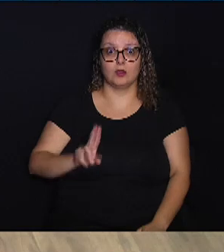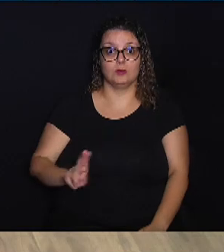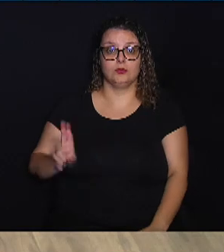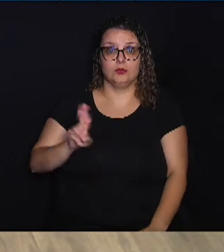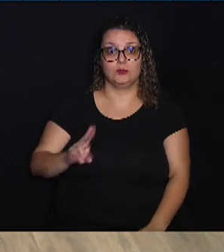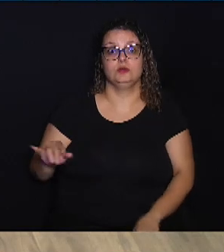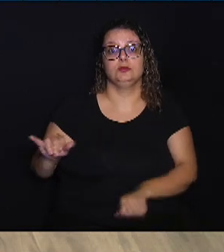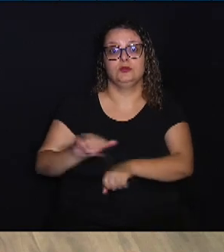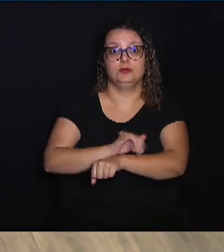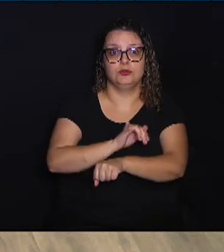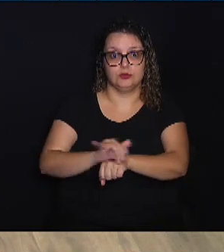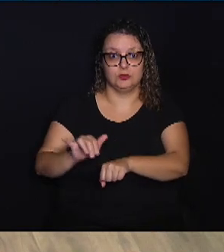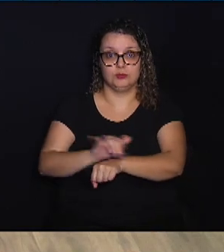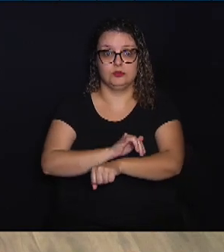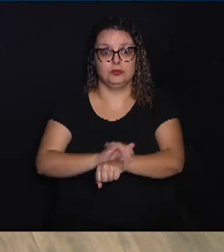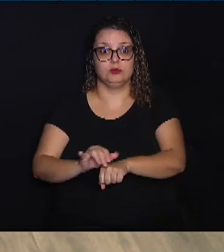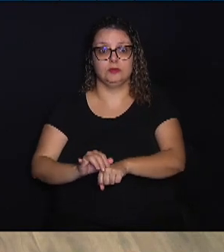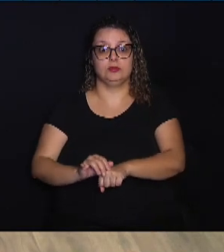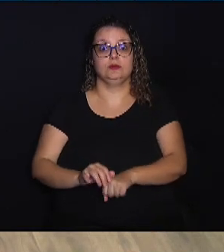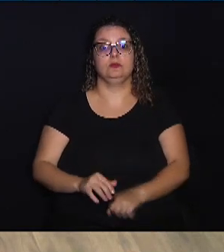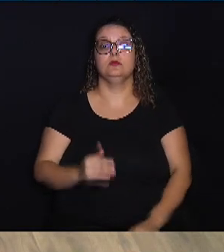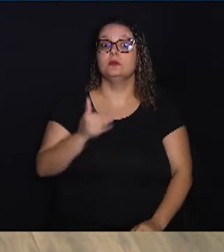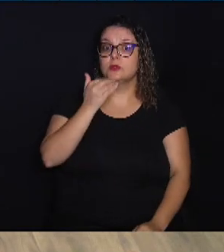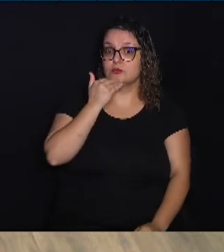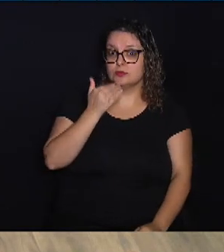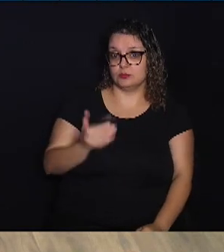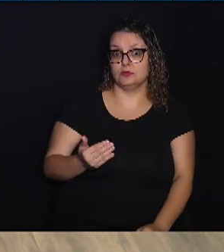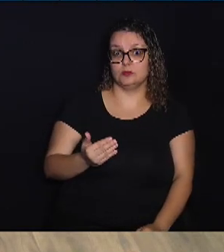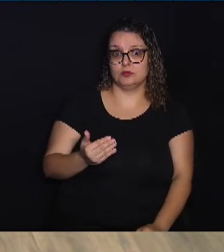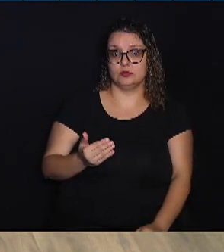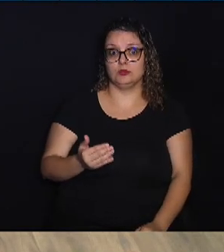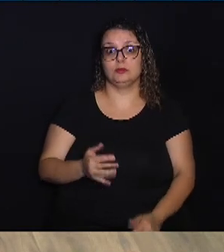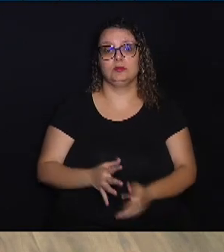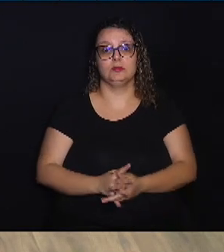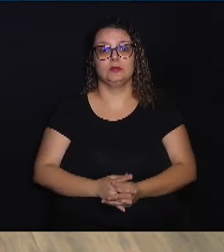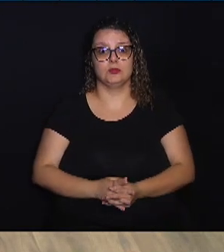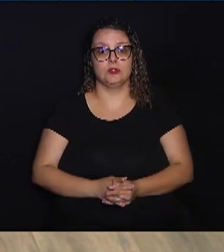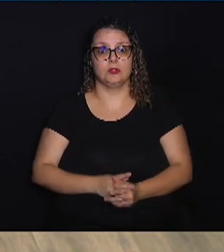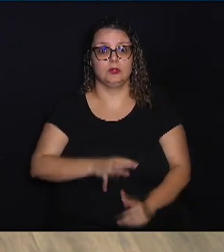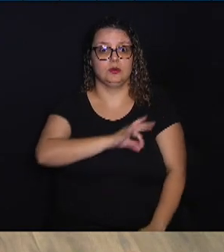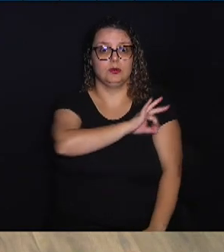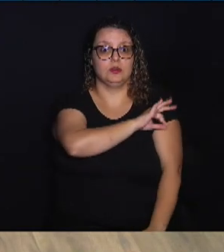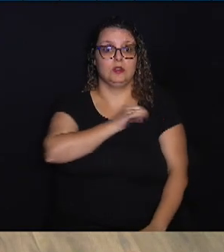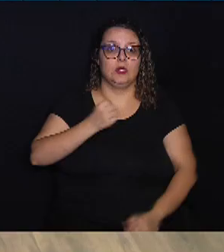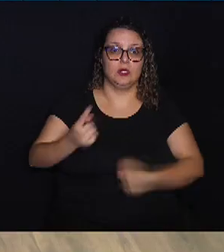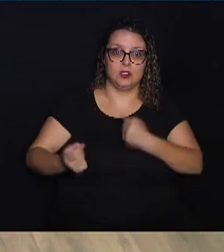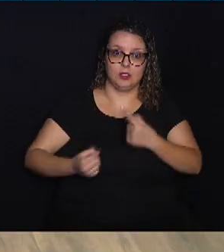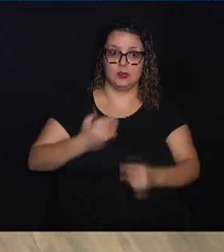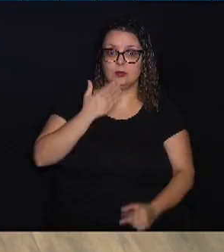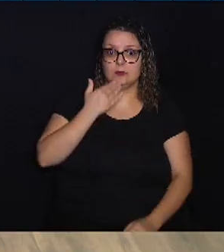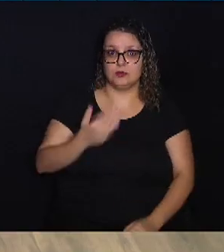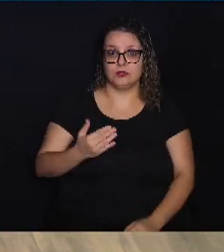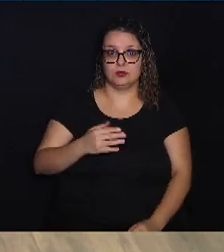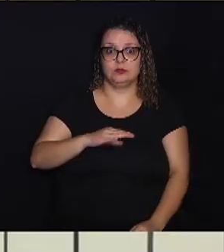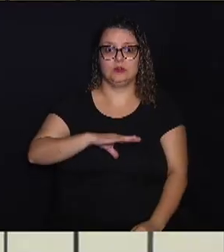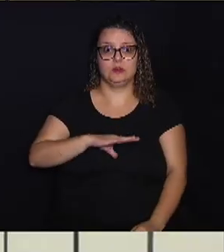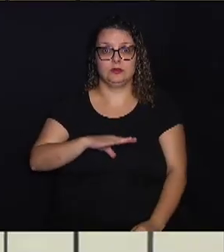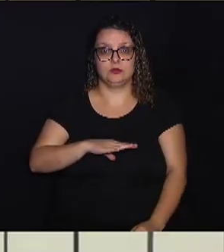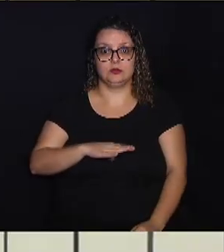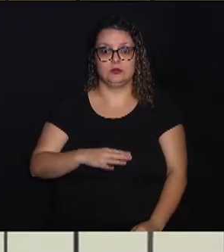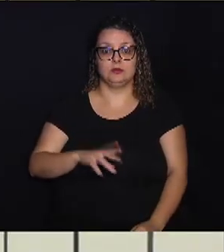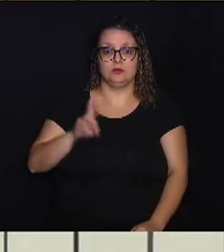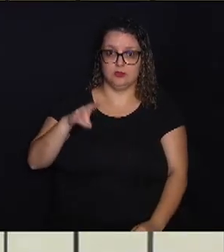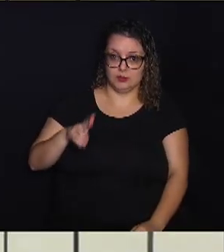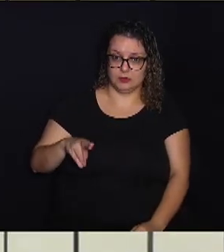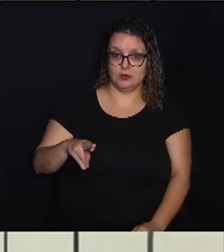ferramenta para que se peça aí, para que se solicite à Prefeitura algumas demandas para a cidade. E por meio